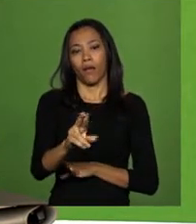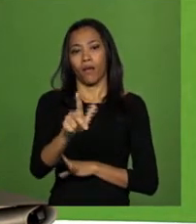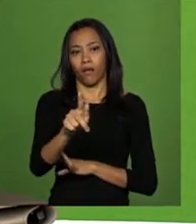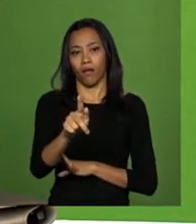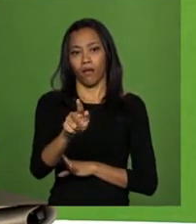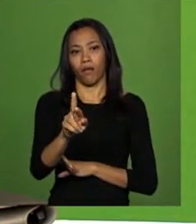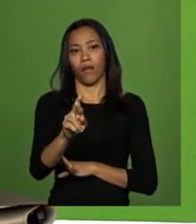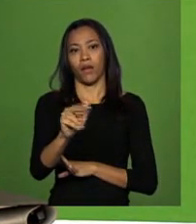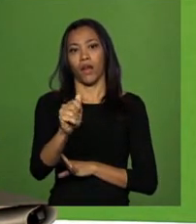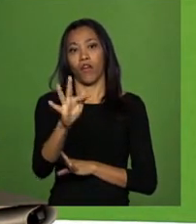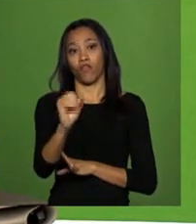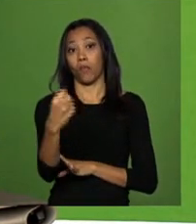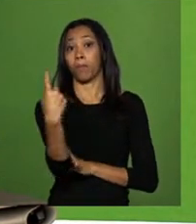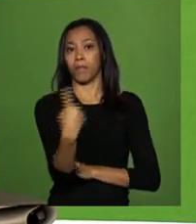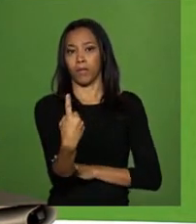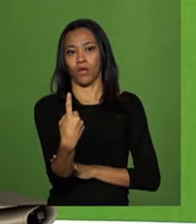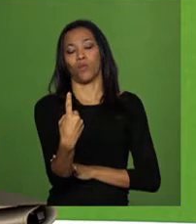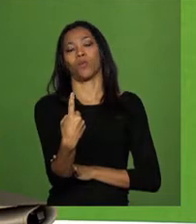Ok?